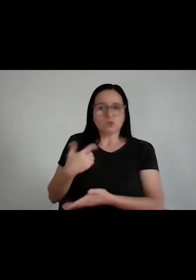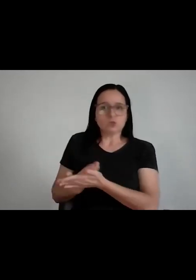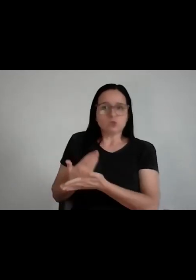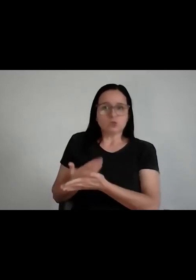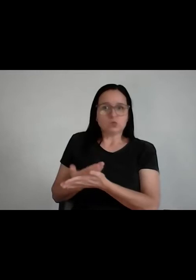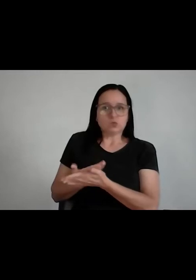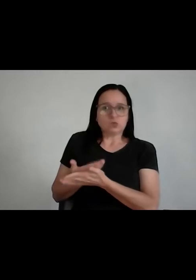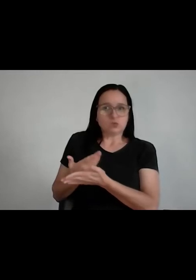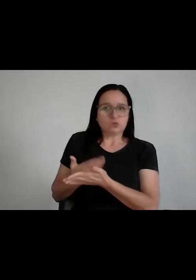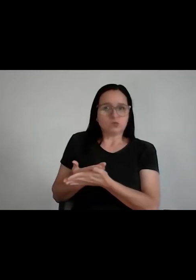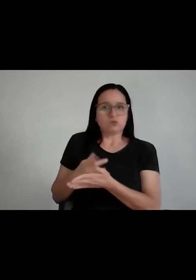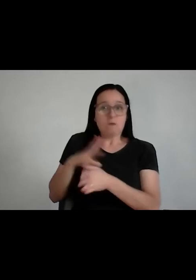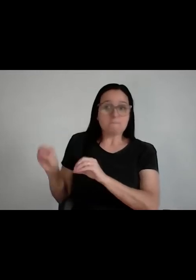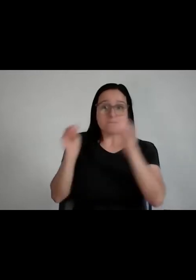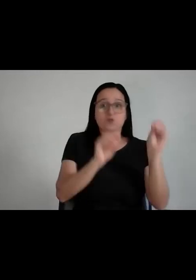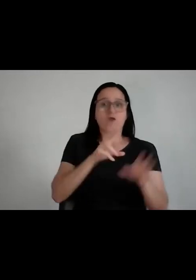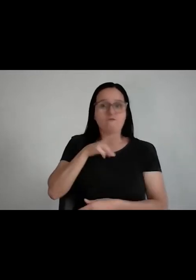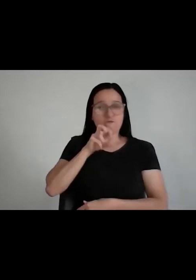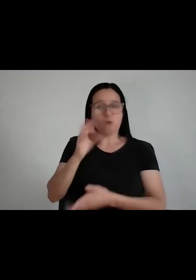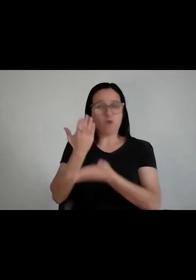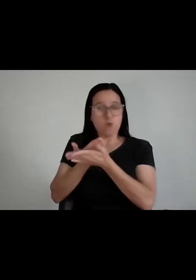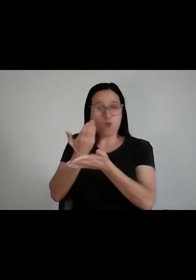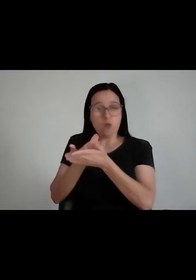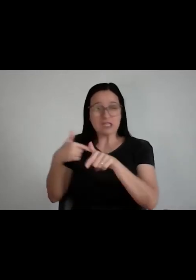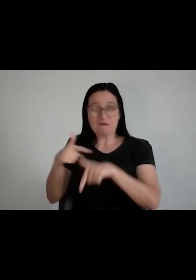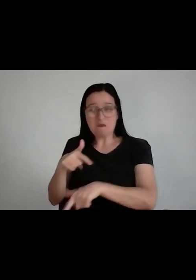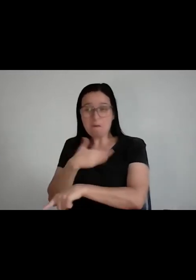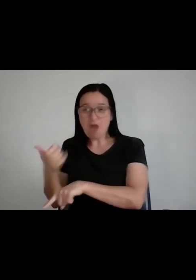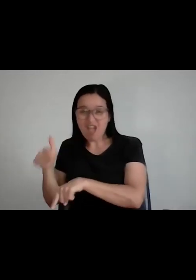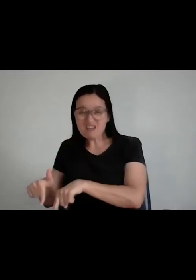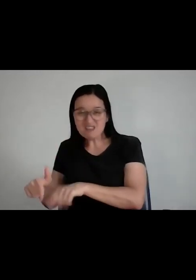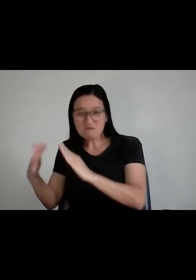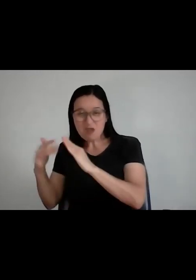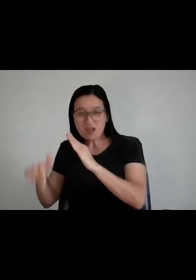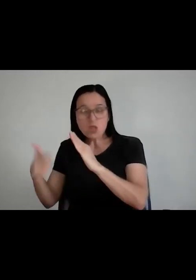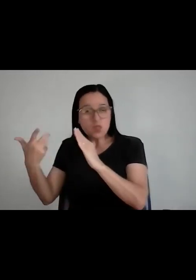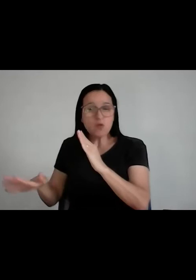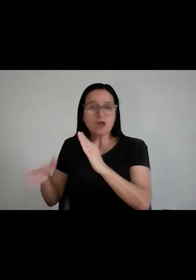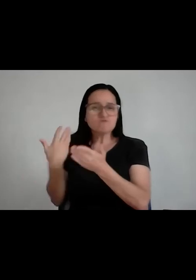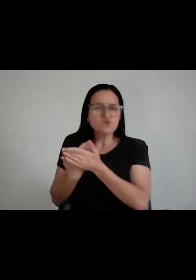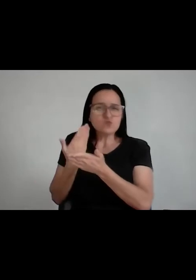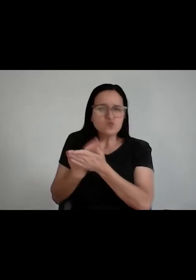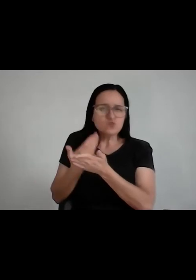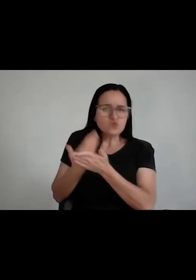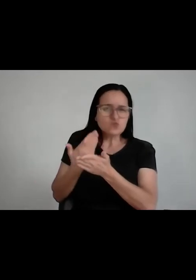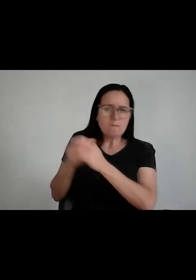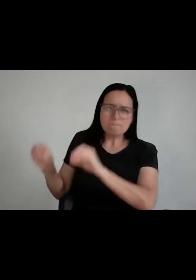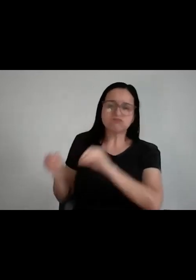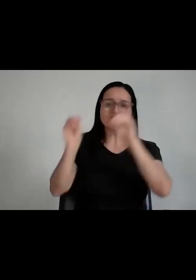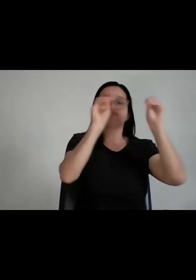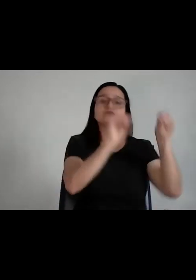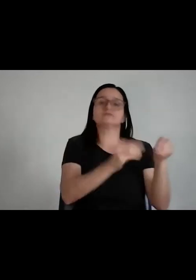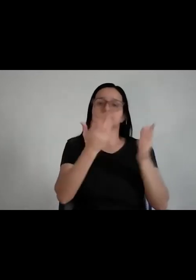porque eu fiquei tão puto com ele, tão puto, eu falei assim, cara, eu não vou morrer aqui do lado do Valão. Entendeu? Aquela distância de você, senhor Valão.